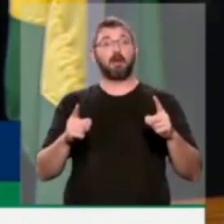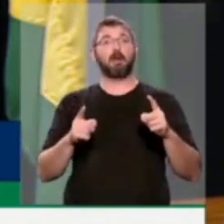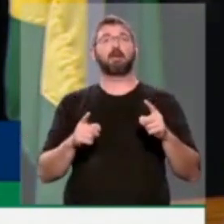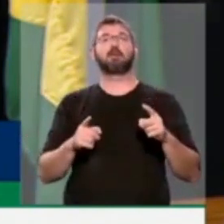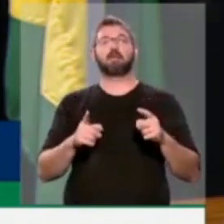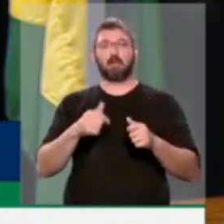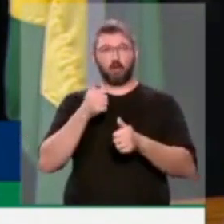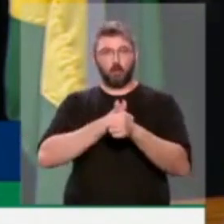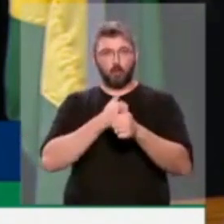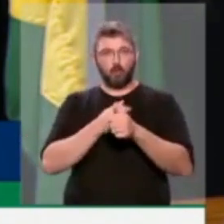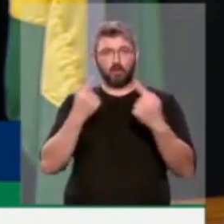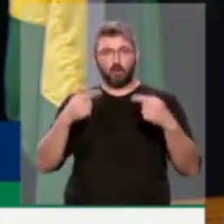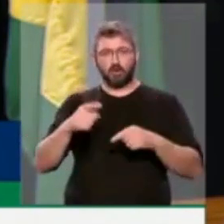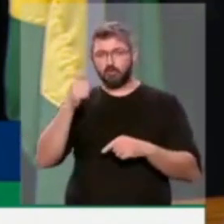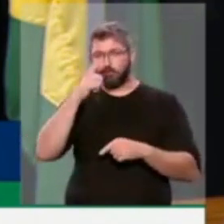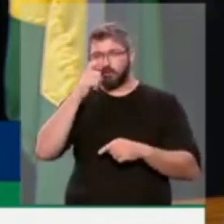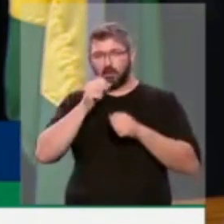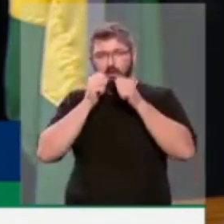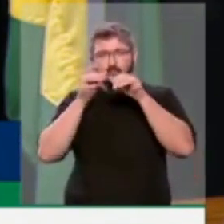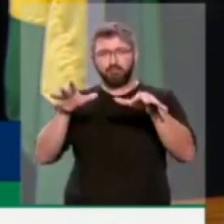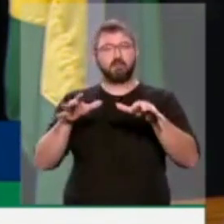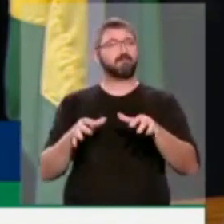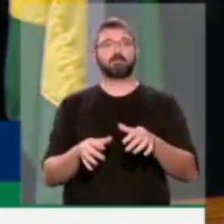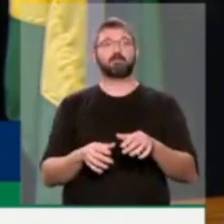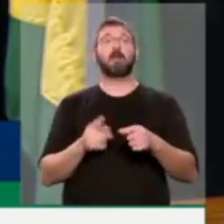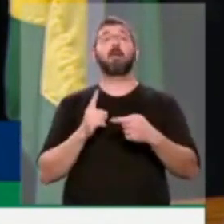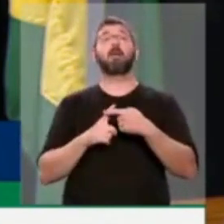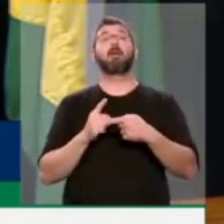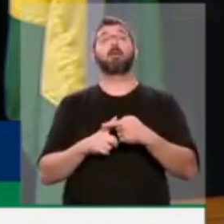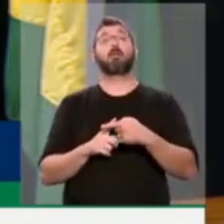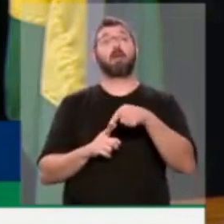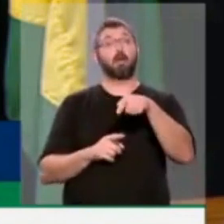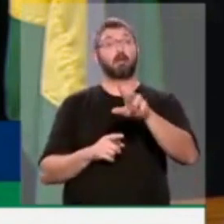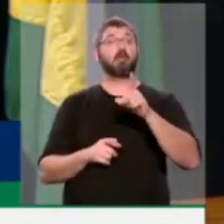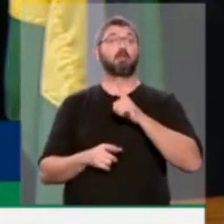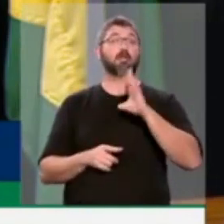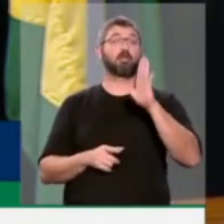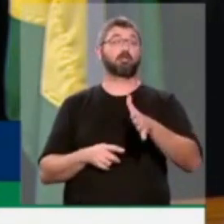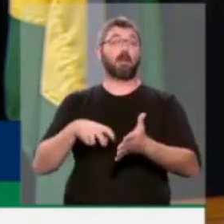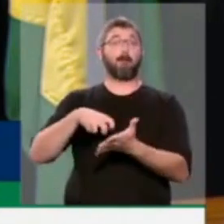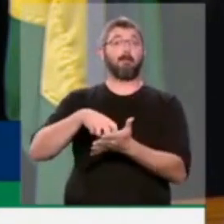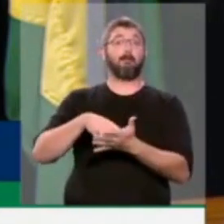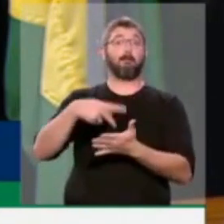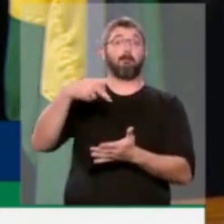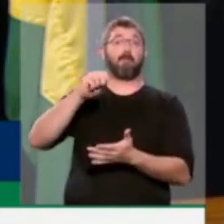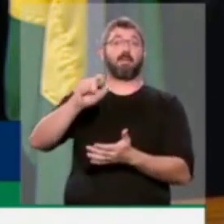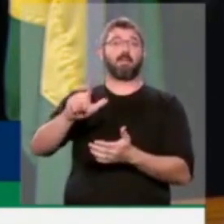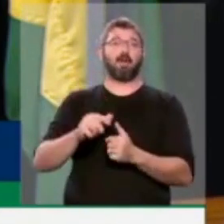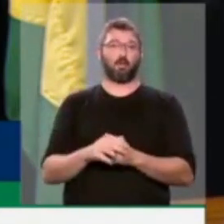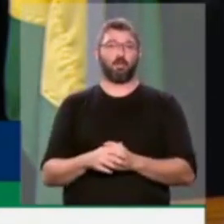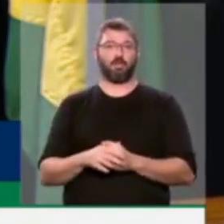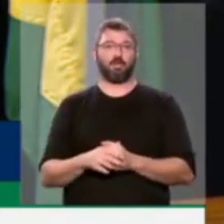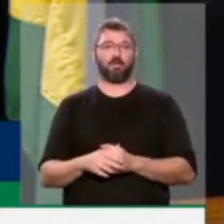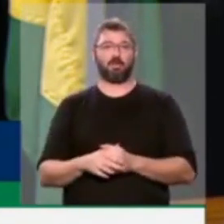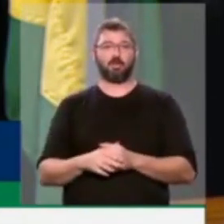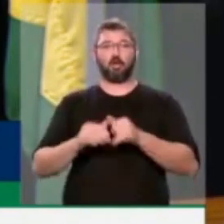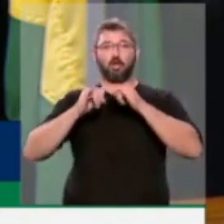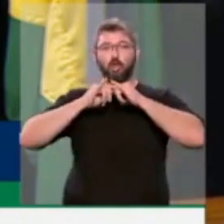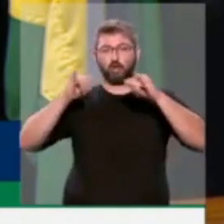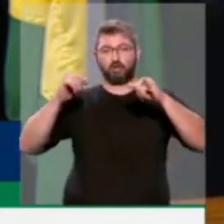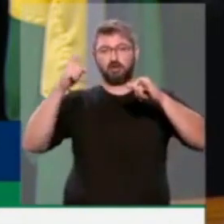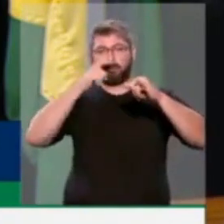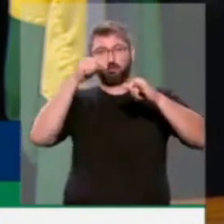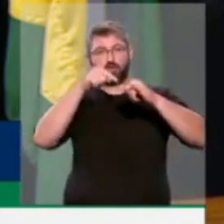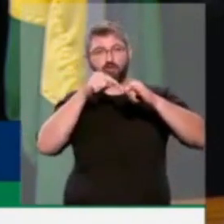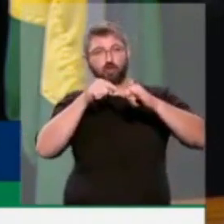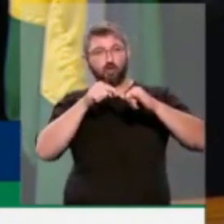o combate às notícias falsas. Até porque isso já é tipificado penalmente. As notícias falsas, elas